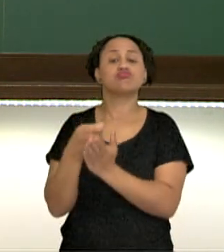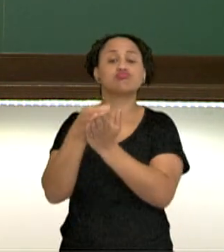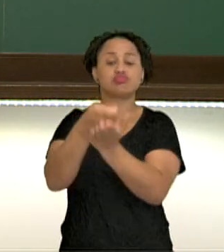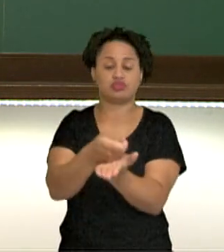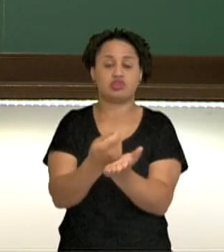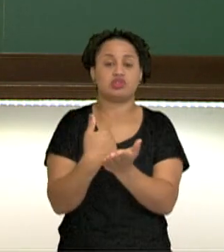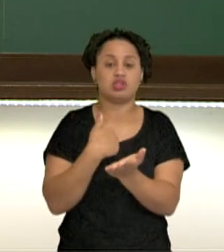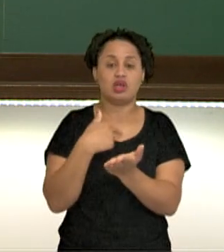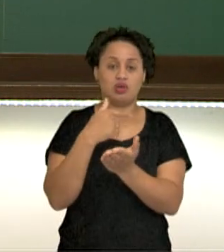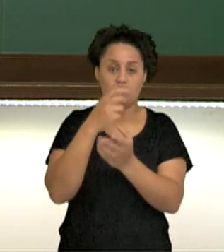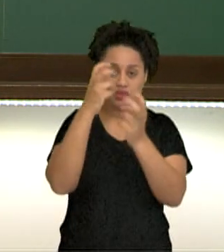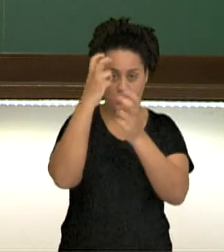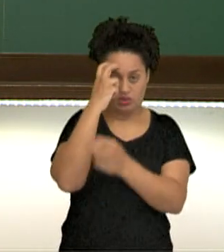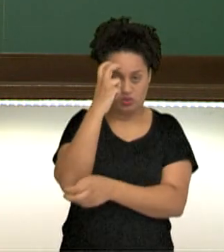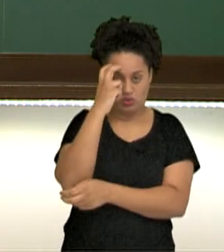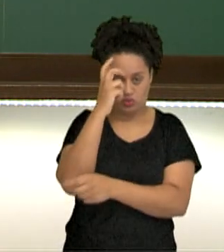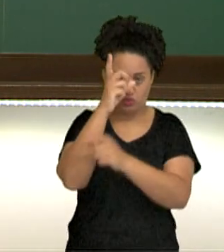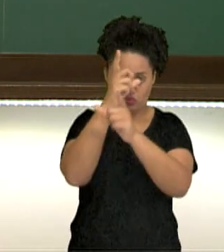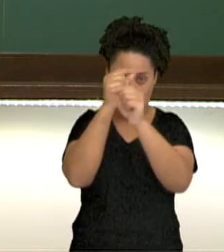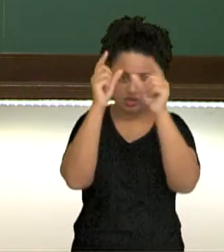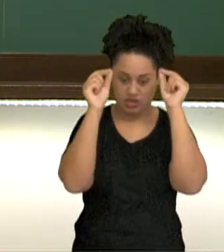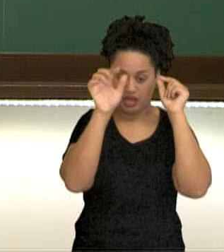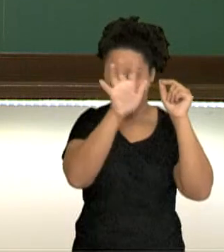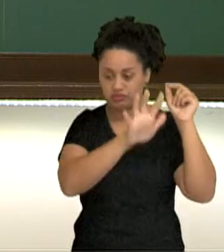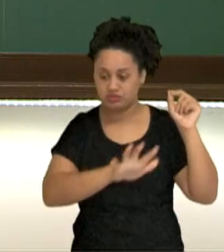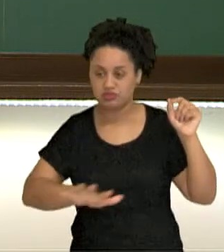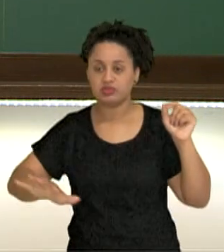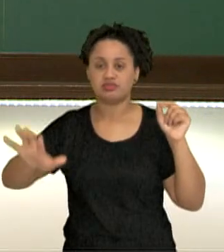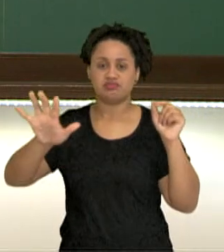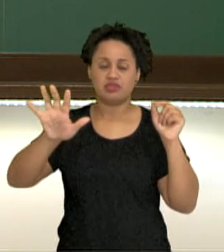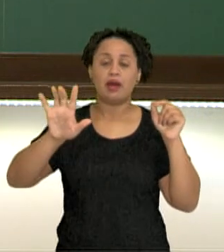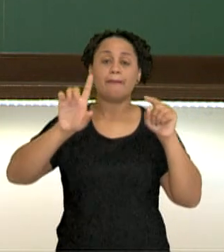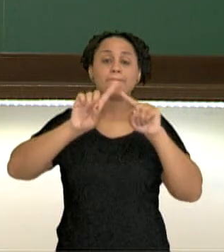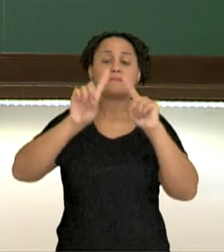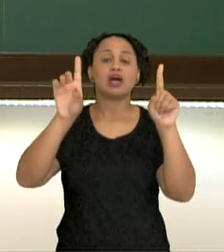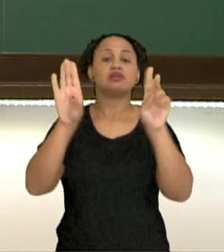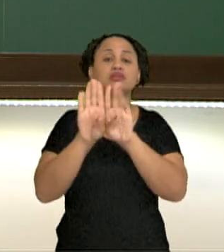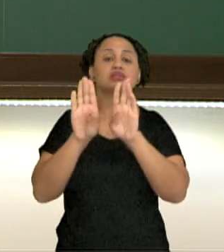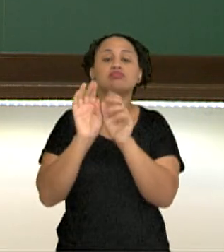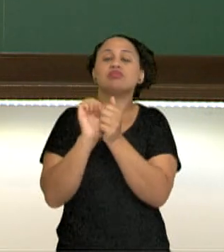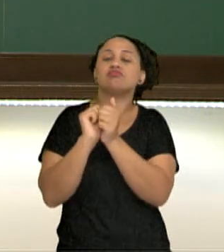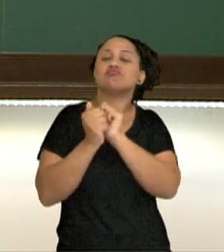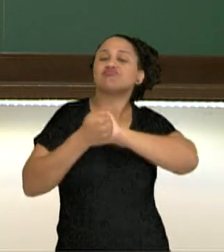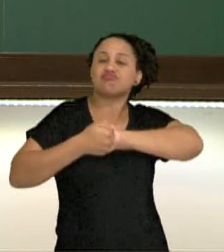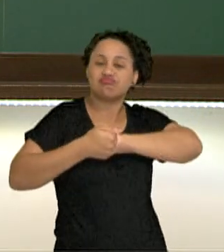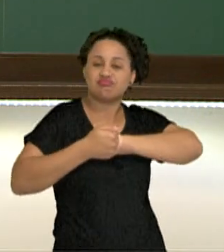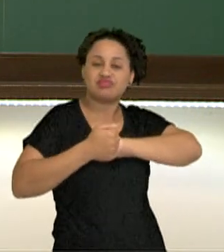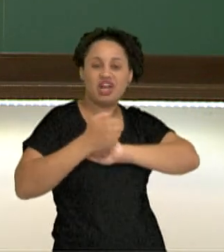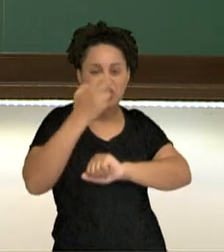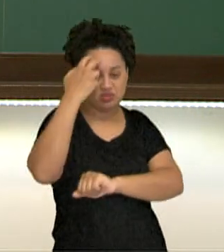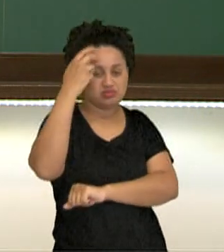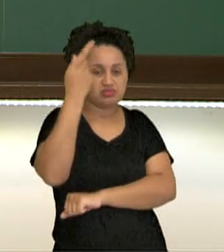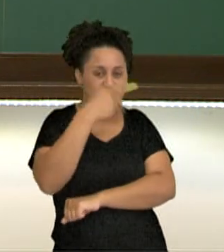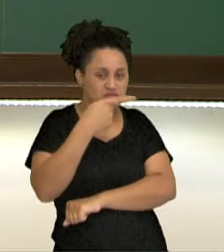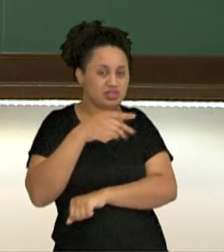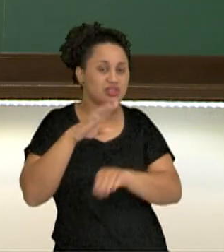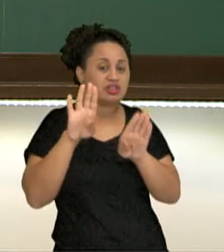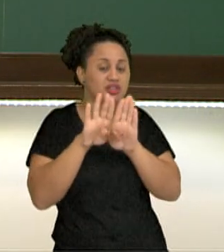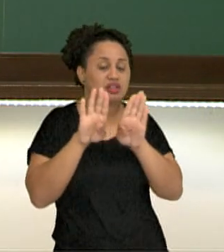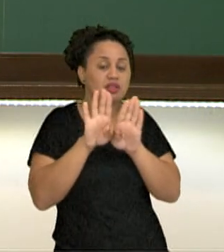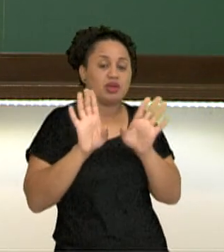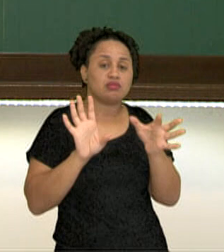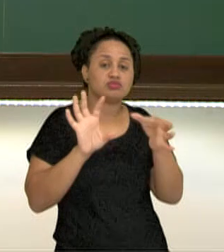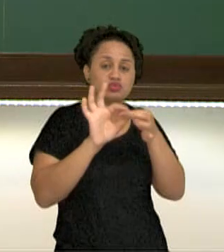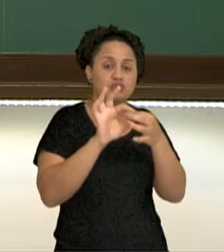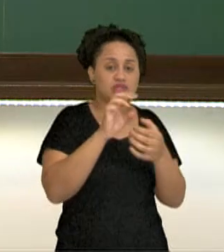cultura grega com todo o Oriente, no Egito, mas também numa adaptação da sua cultura e associação